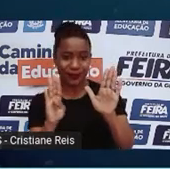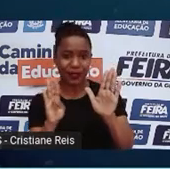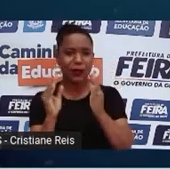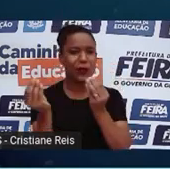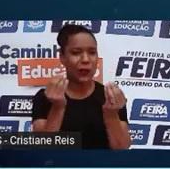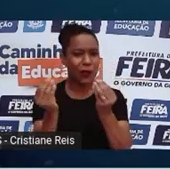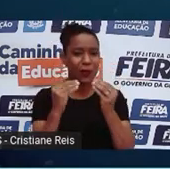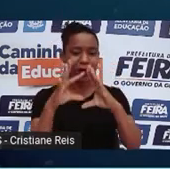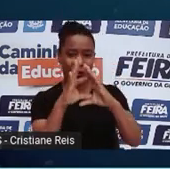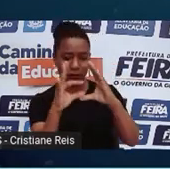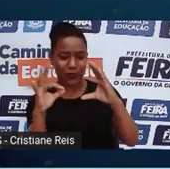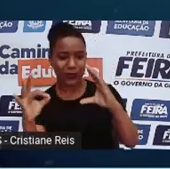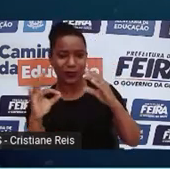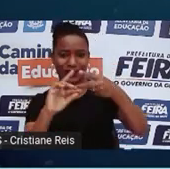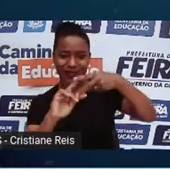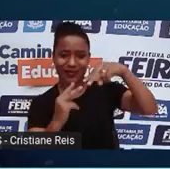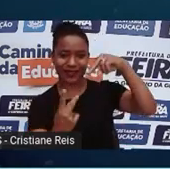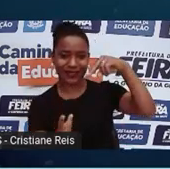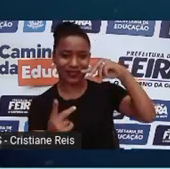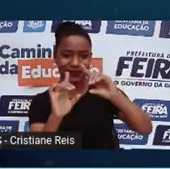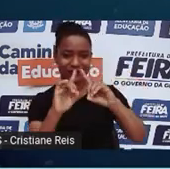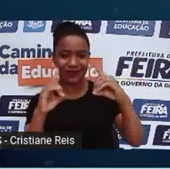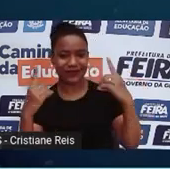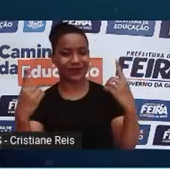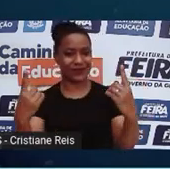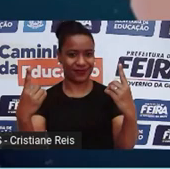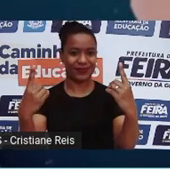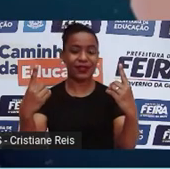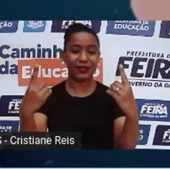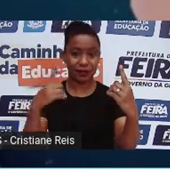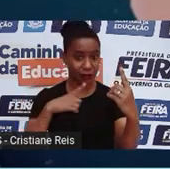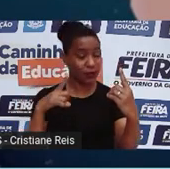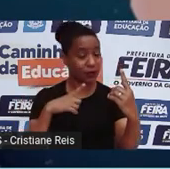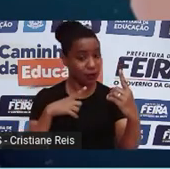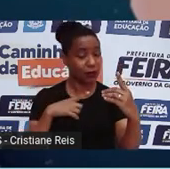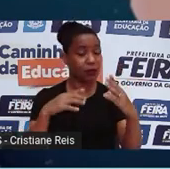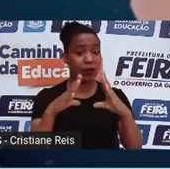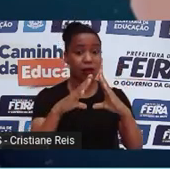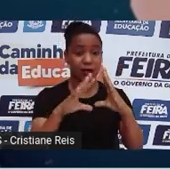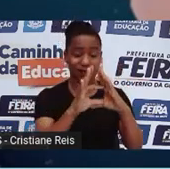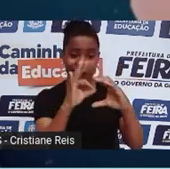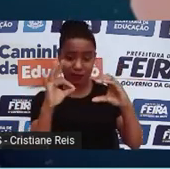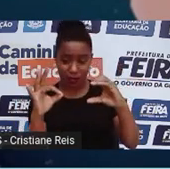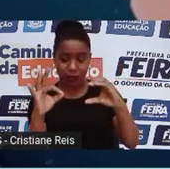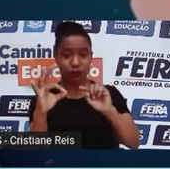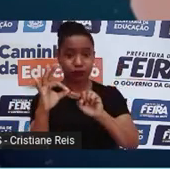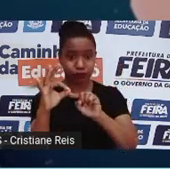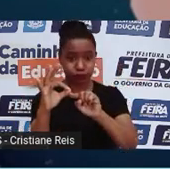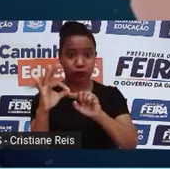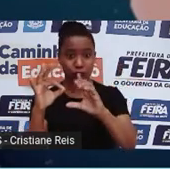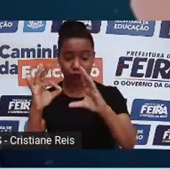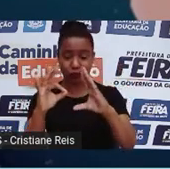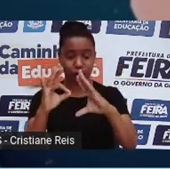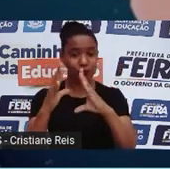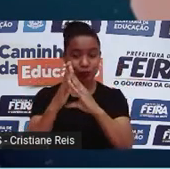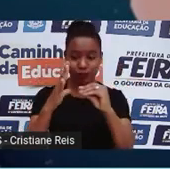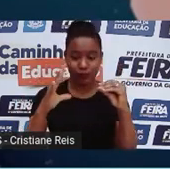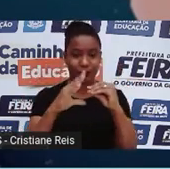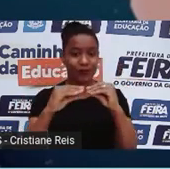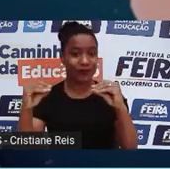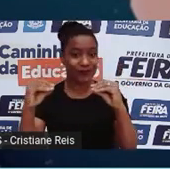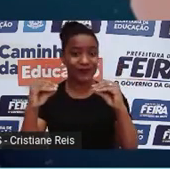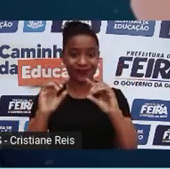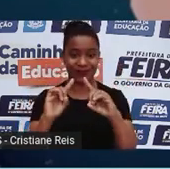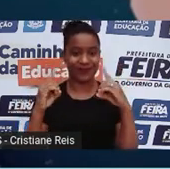células, moléculas ou organismos descendentes de uma célula que é geneticamente idêntica à célula original. Ou seja, a partir de um ser